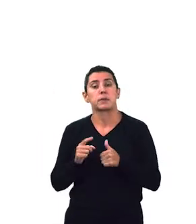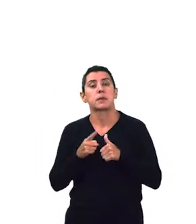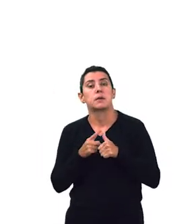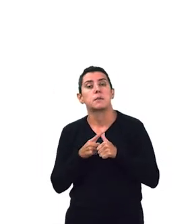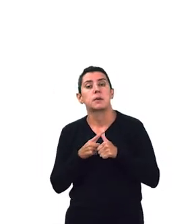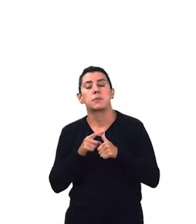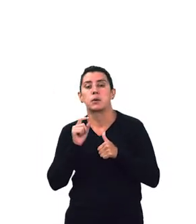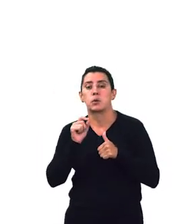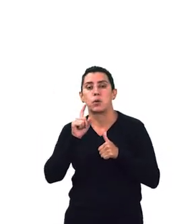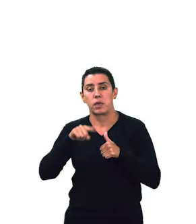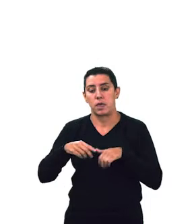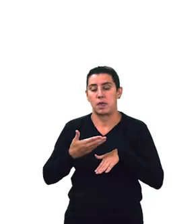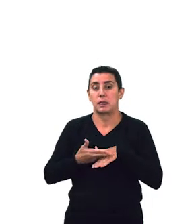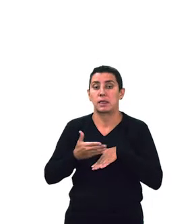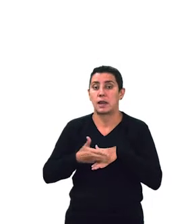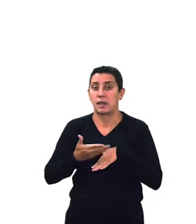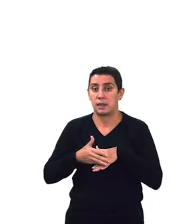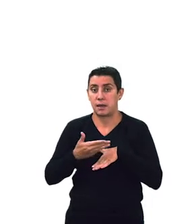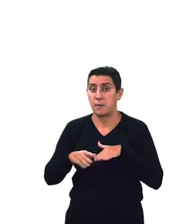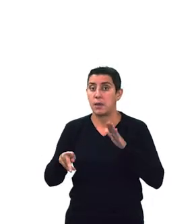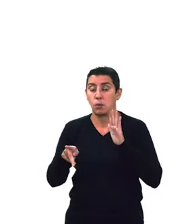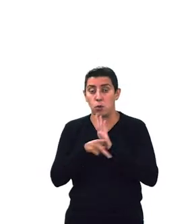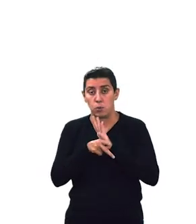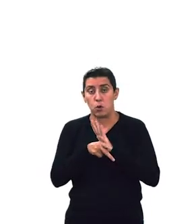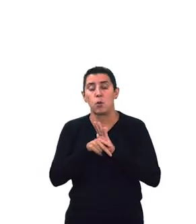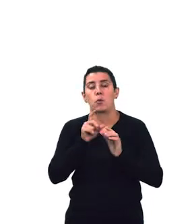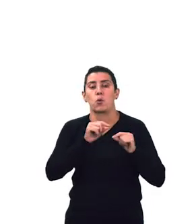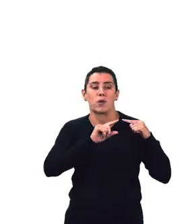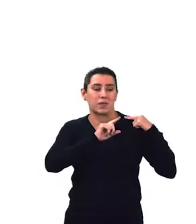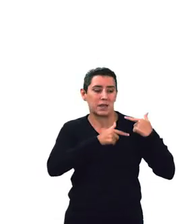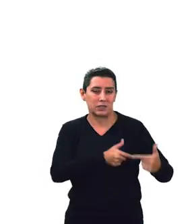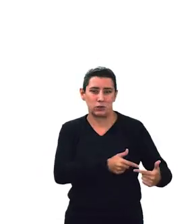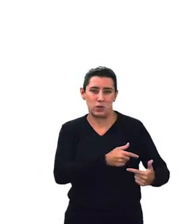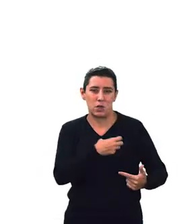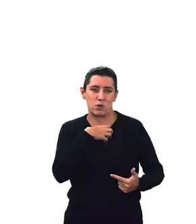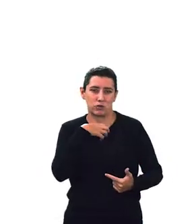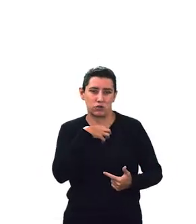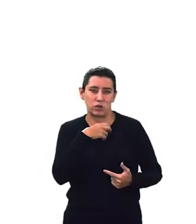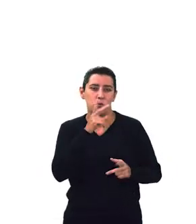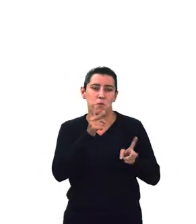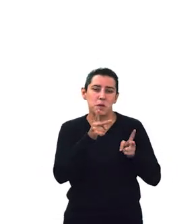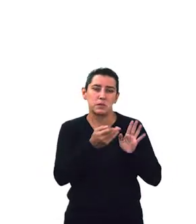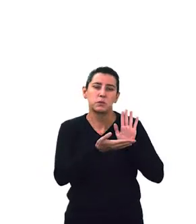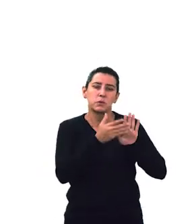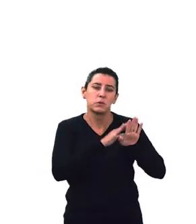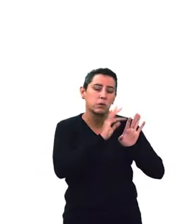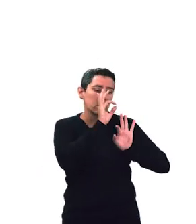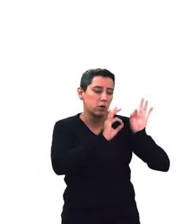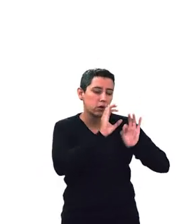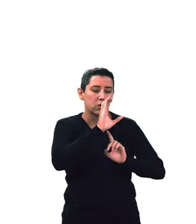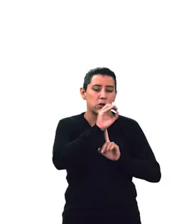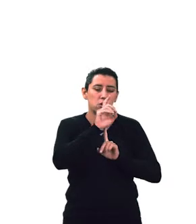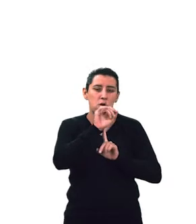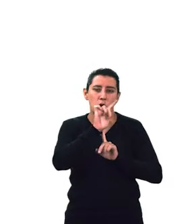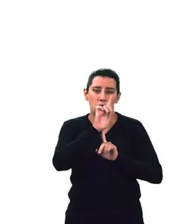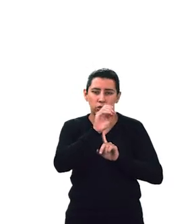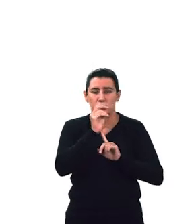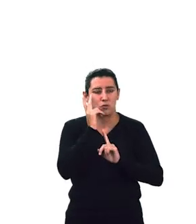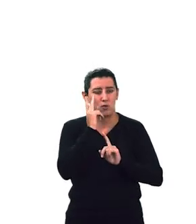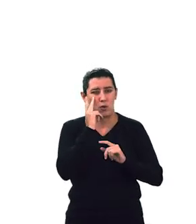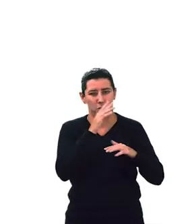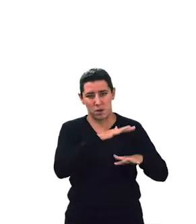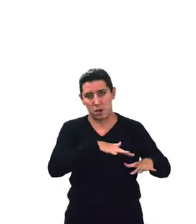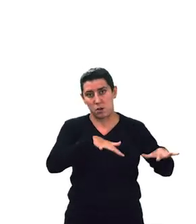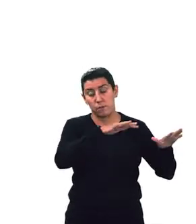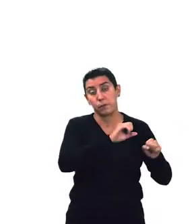fazer um treinamento de modelo de forma tradicional, com codificação, via principais recursos de mercado, ou